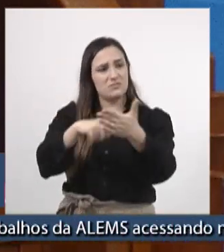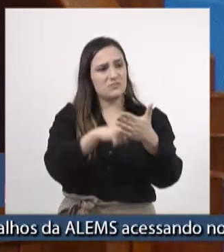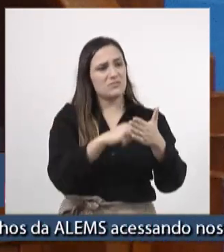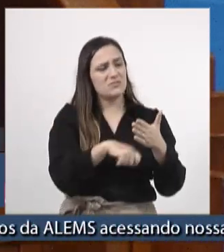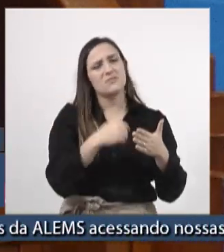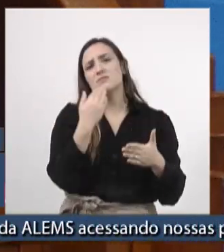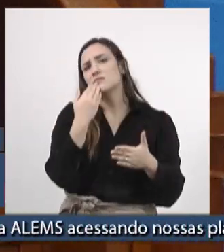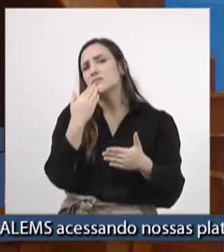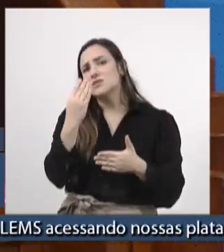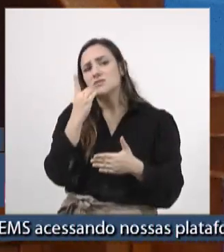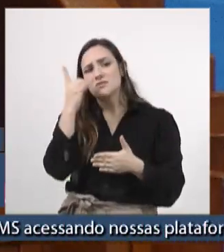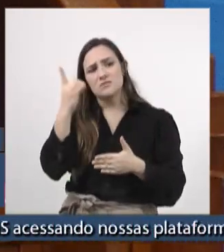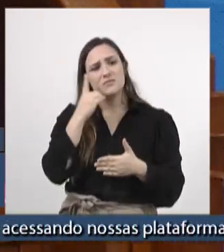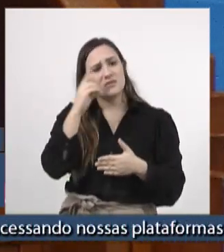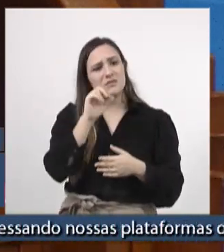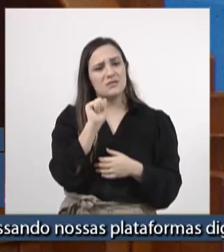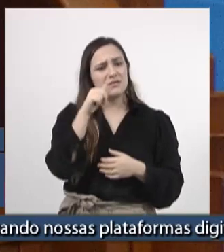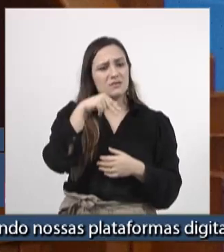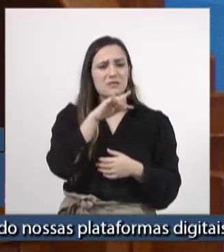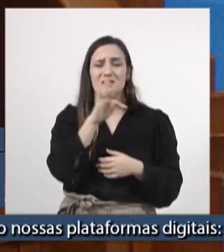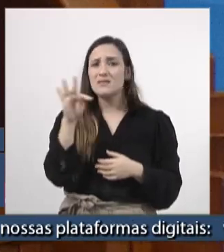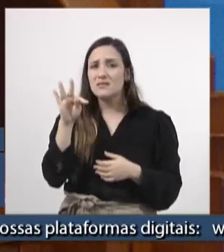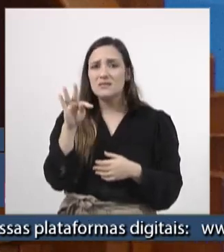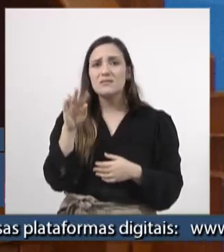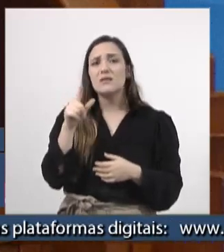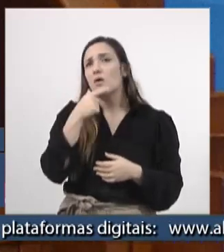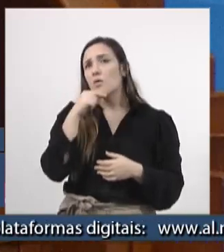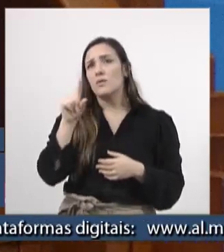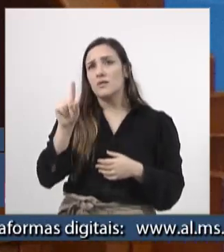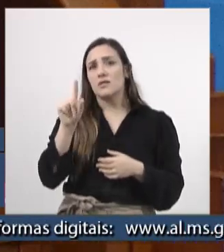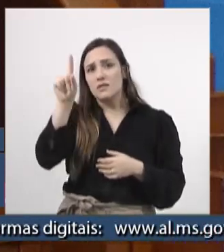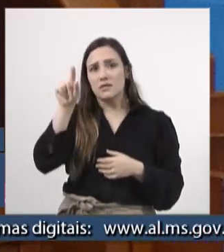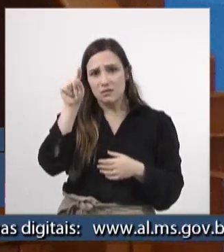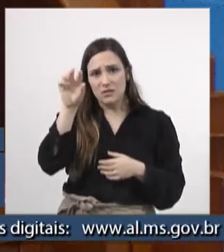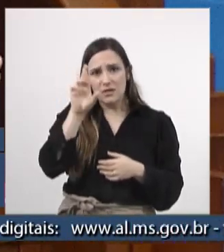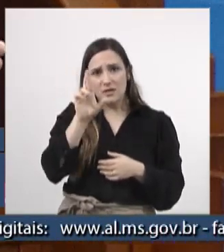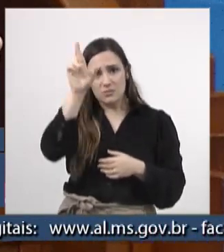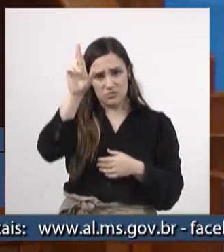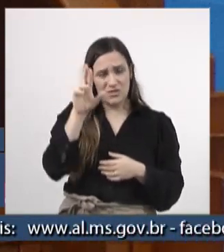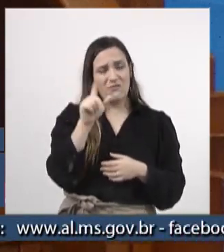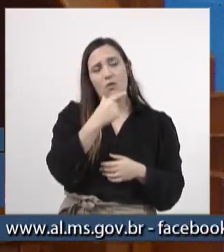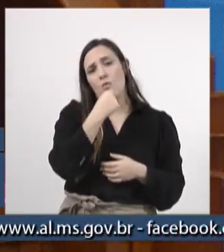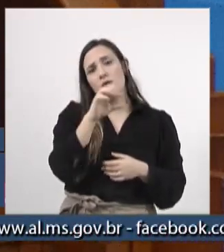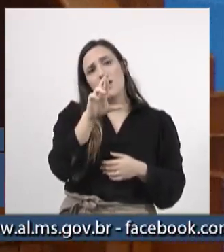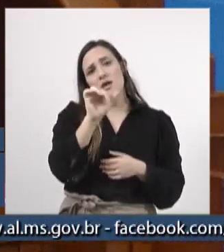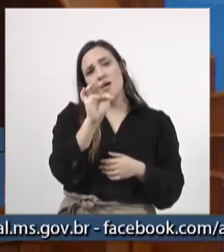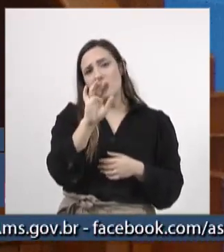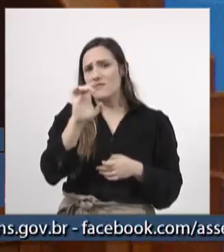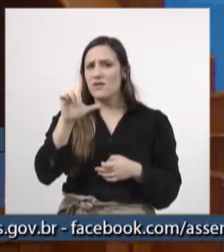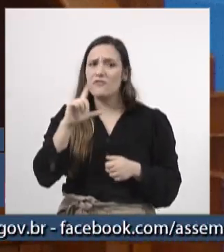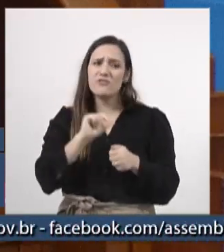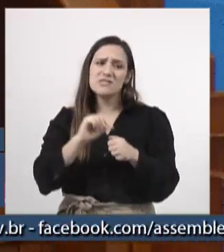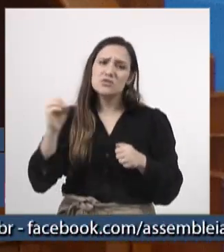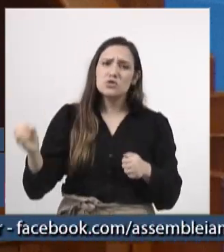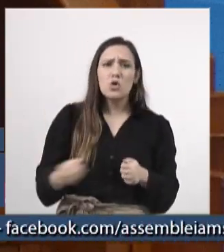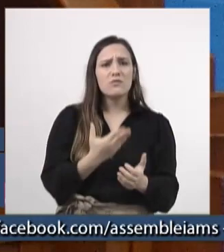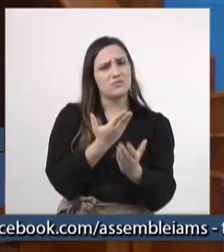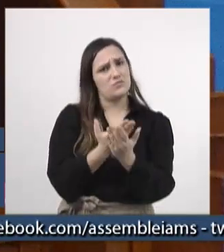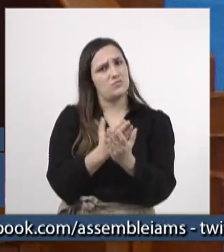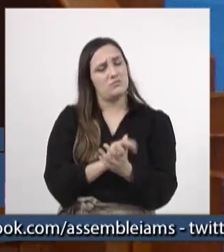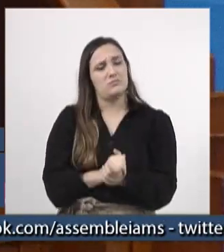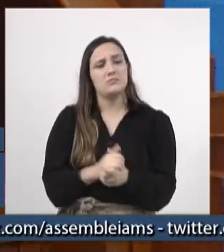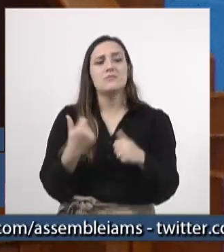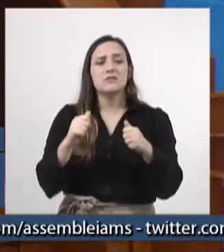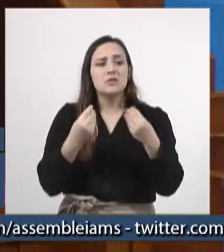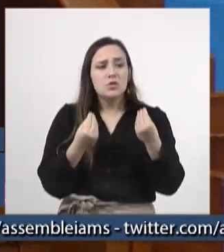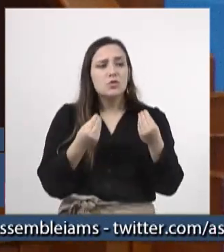pedindo para a NTT, para o senhor Rafael Vitale, que possam fazer novos estudos e que possam incluir o ramal